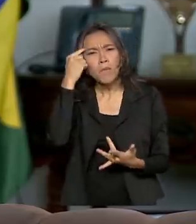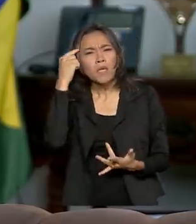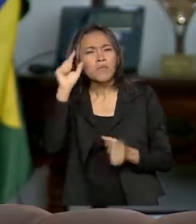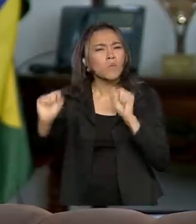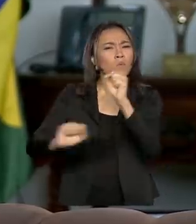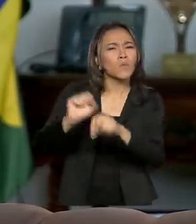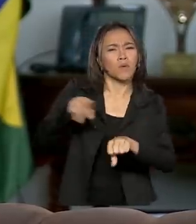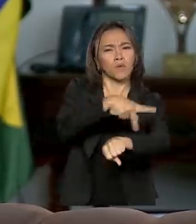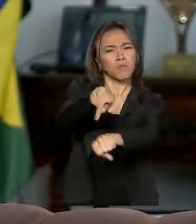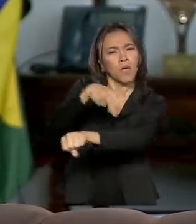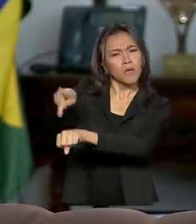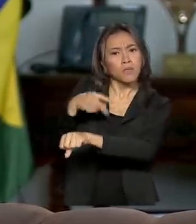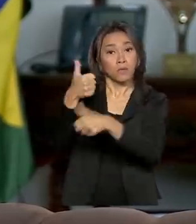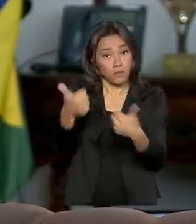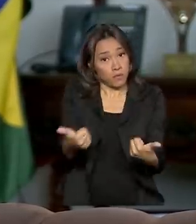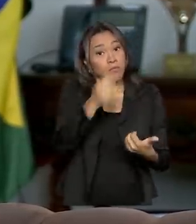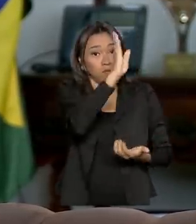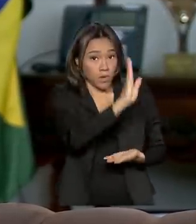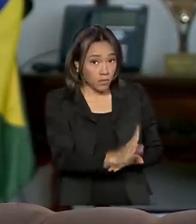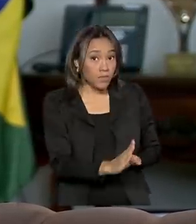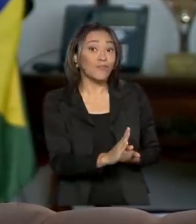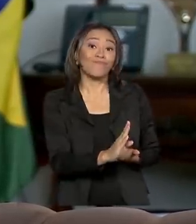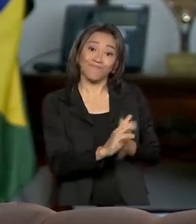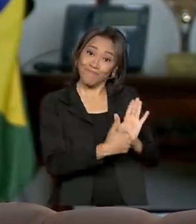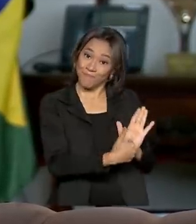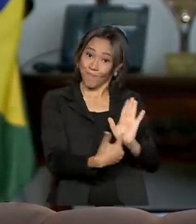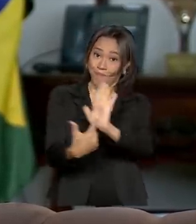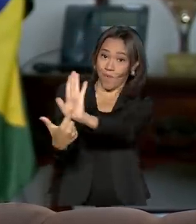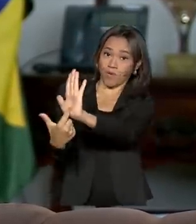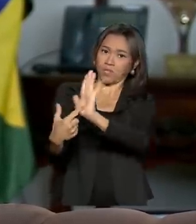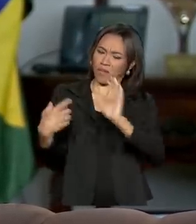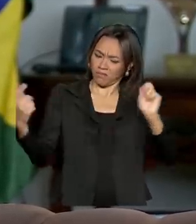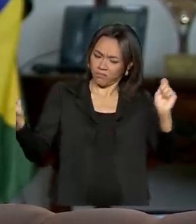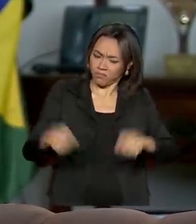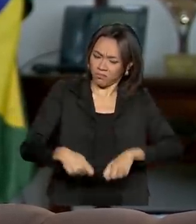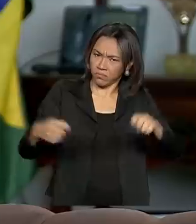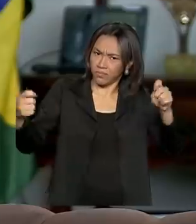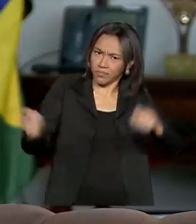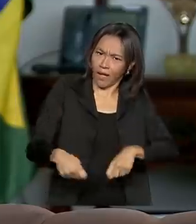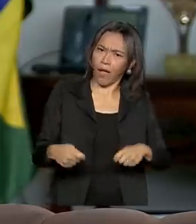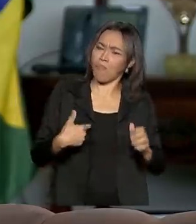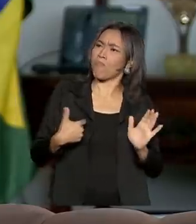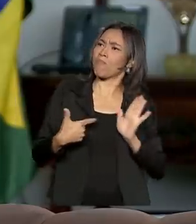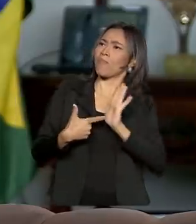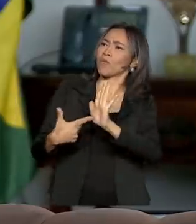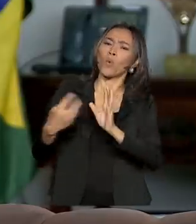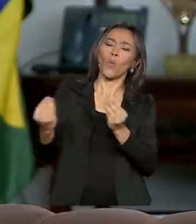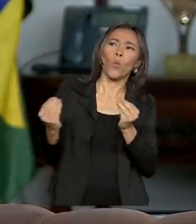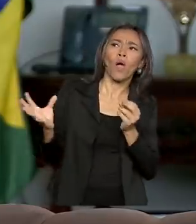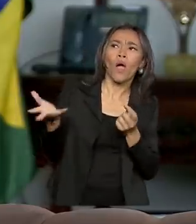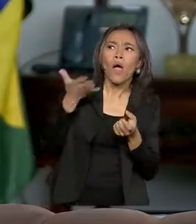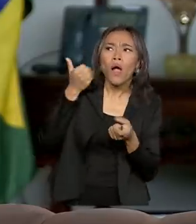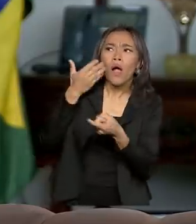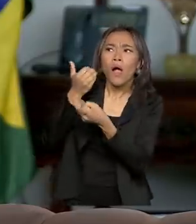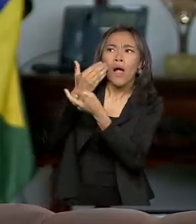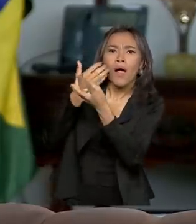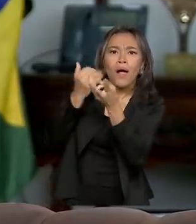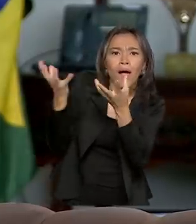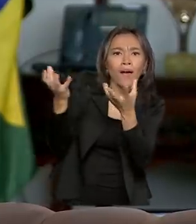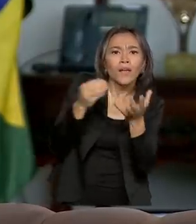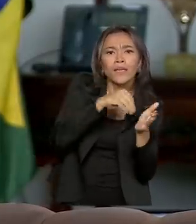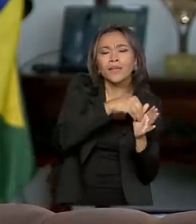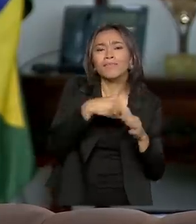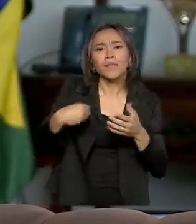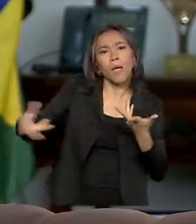vão fazer, e o Brasil mostrar o seu potencial e o que é que nós podemos agregar para o mundo em